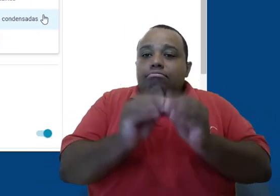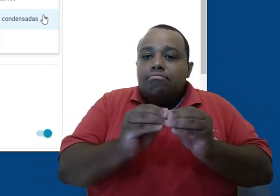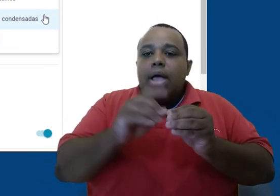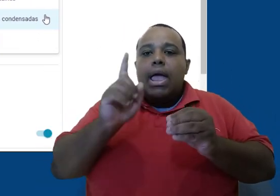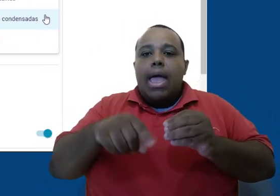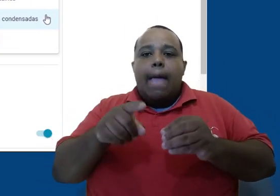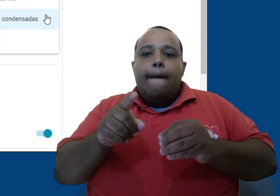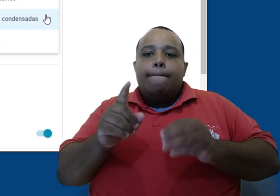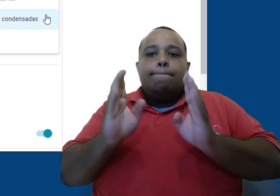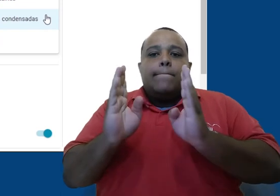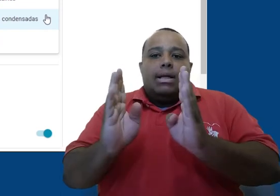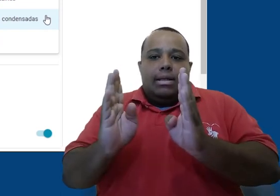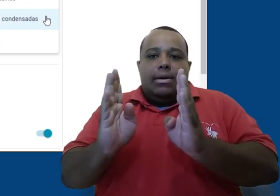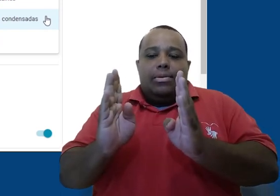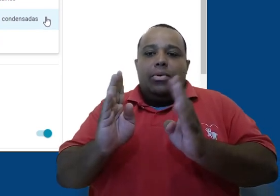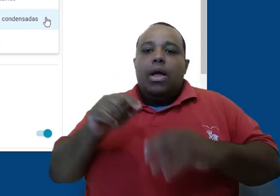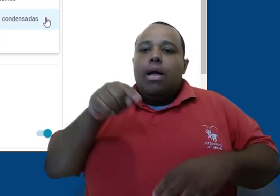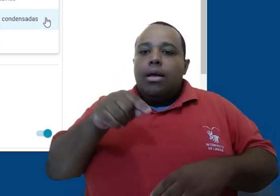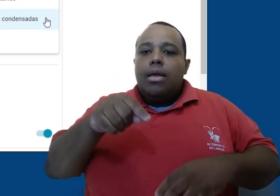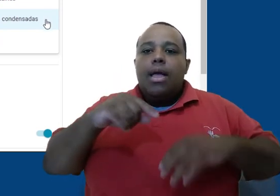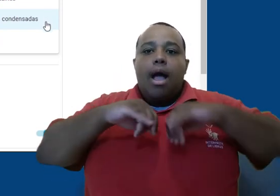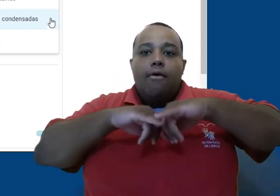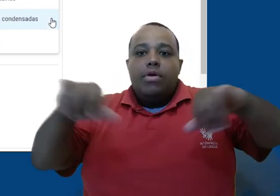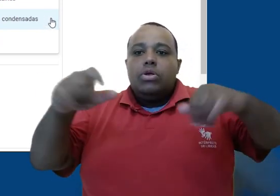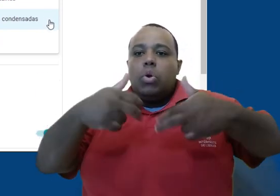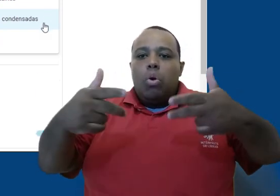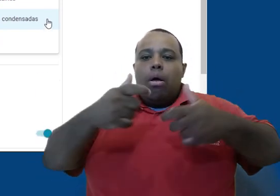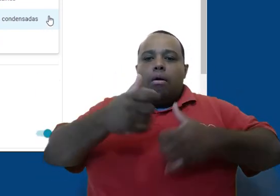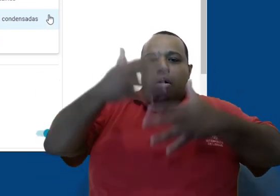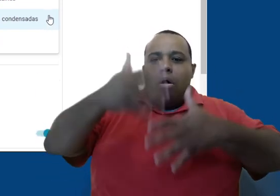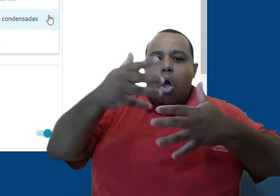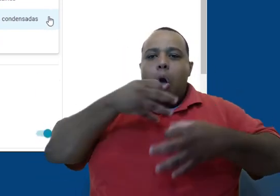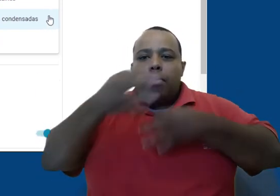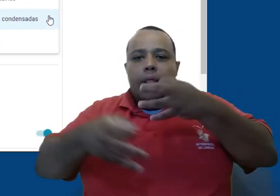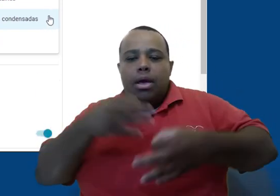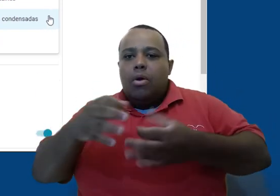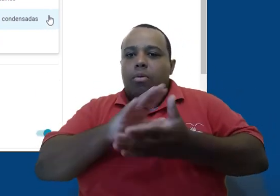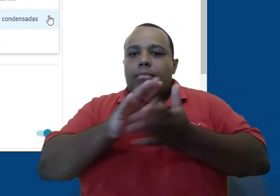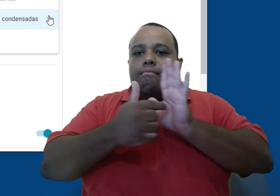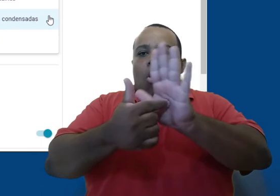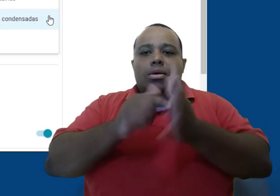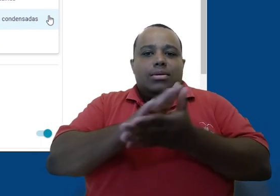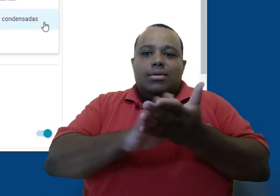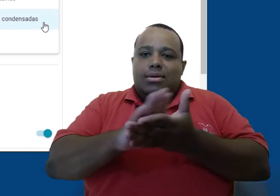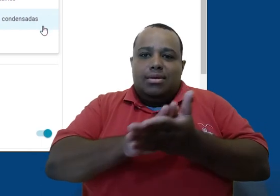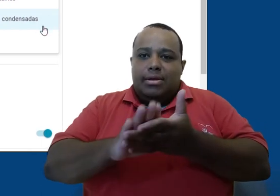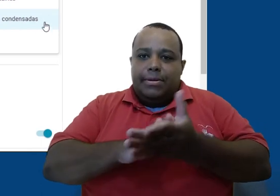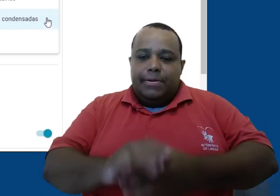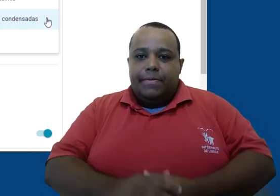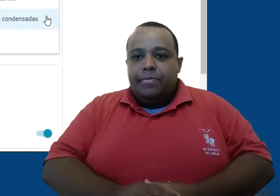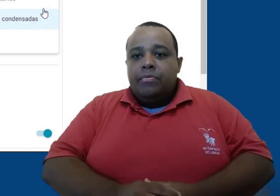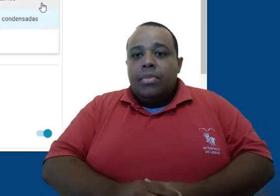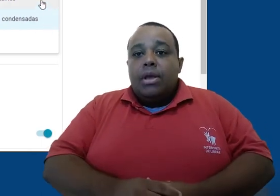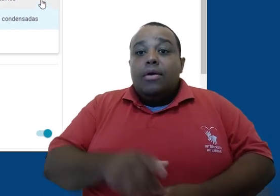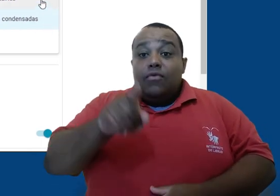é a que vem como padrão E é a que deixa as notificações mais condensadas, sem mostrar os comentários e detalhes de materiais e atividades. Se